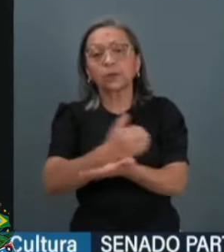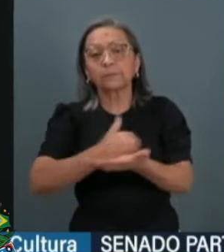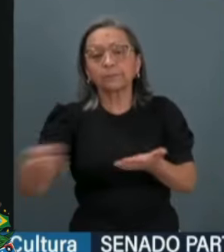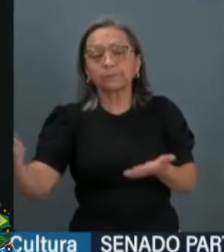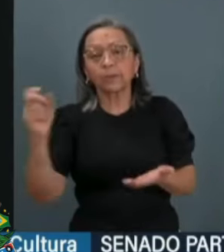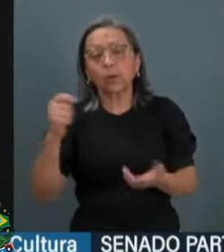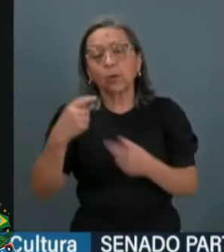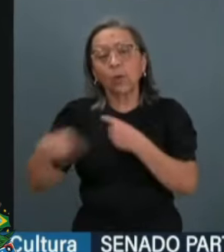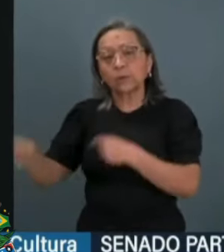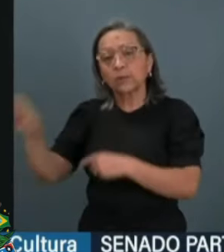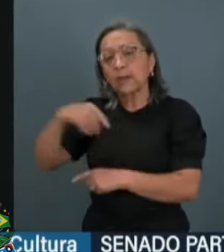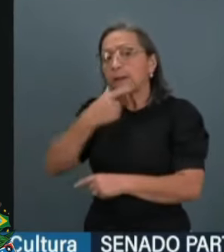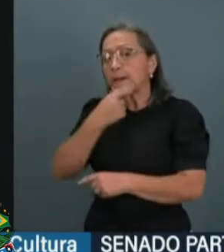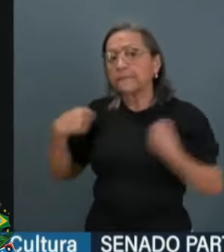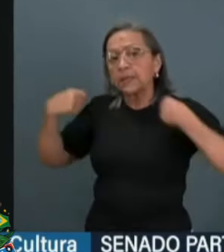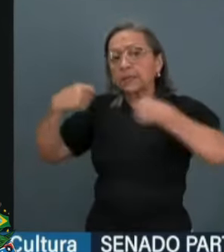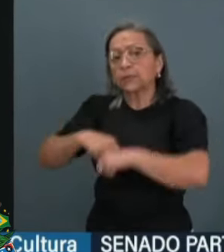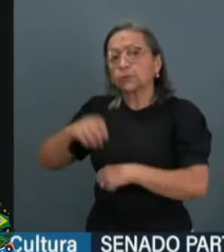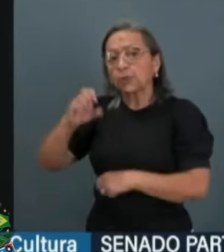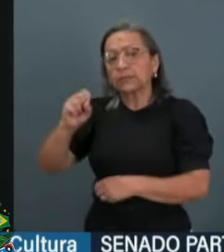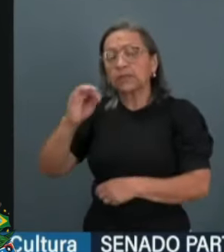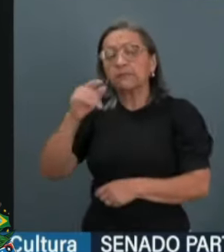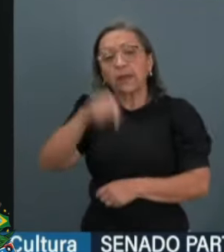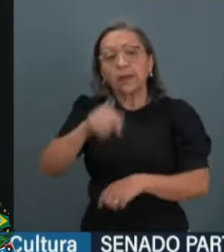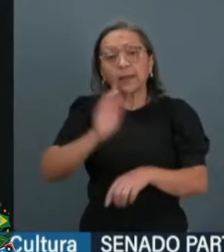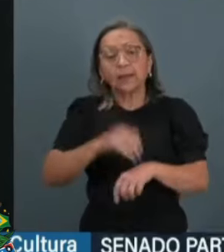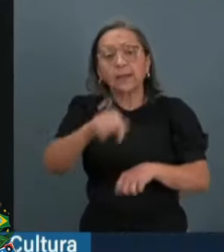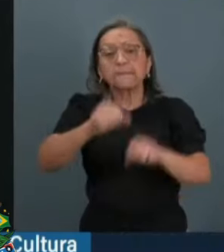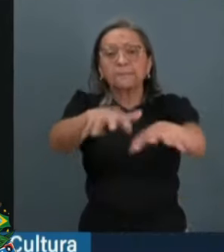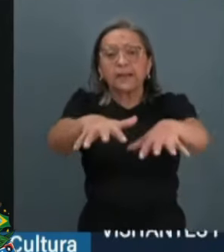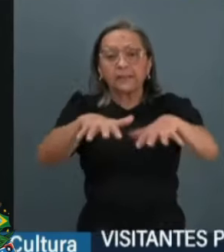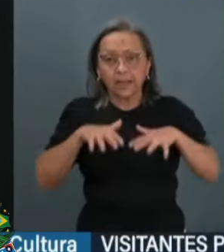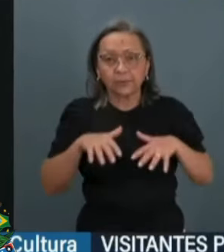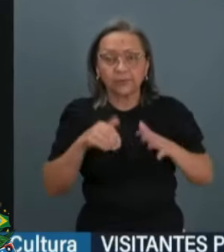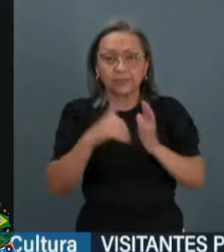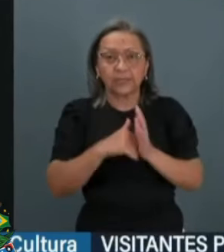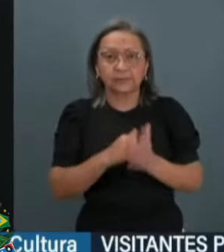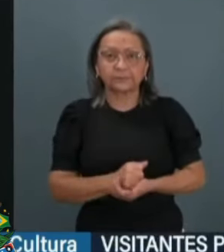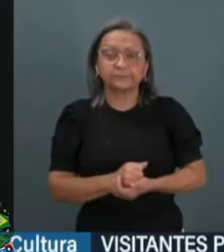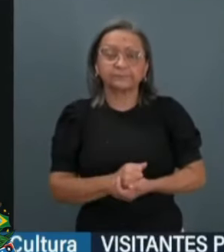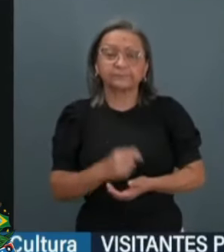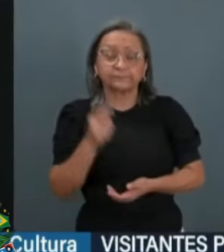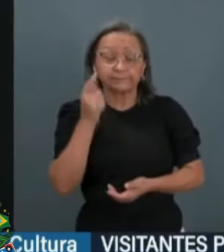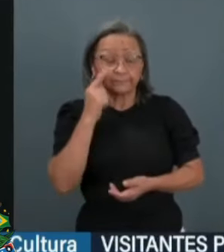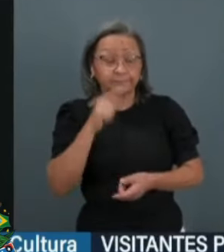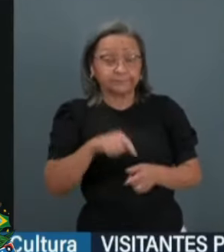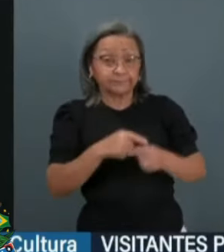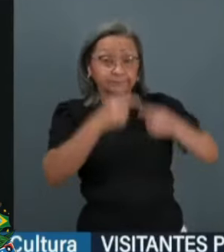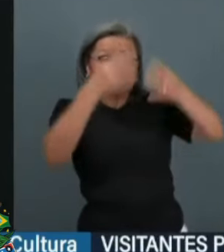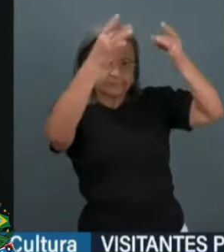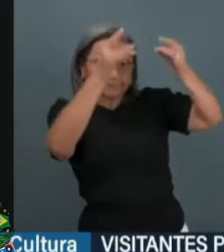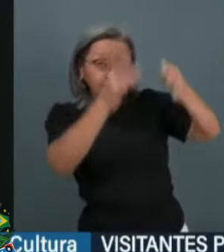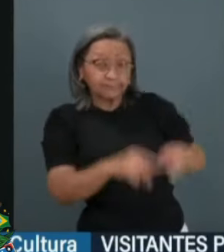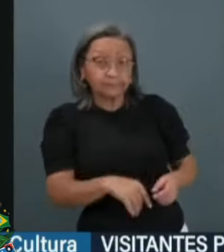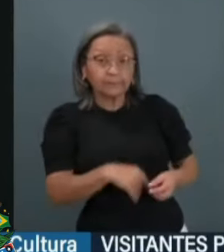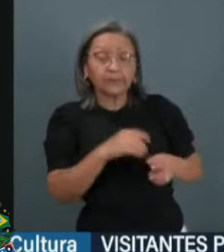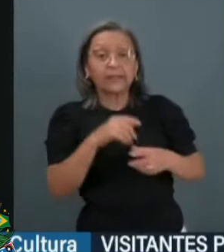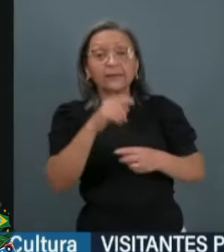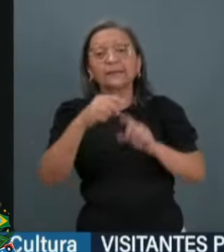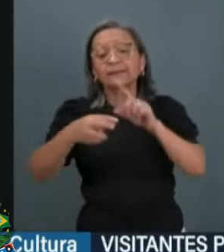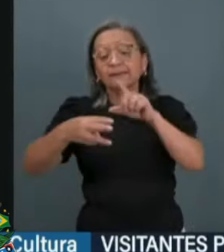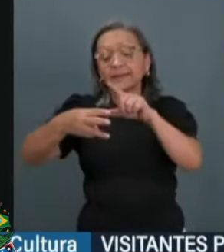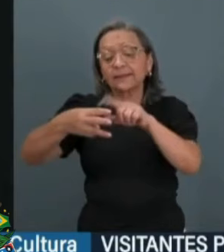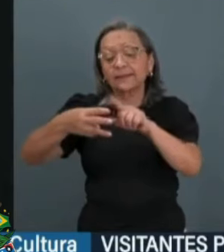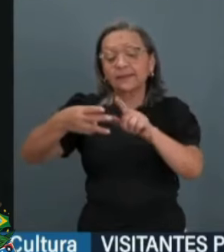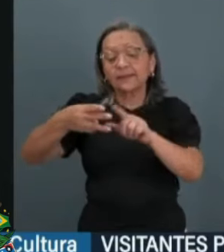impeachment contra o ministro do Supremo Tribunal Federal, é do plenário do Senado Federal. E aqui começam alguns esclarecimentos. São três fases